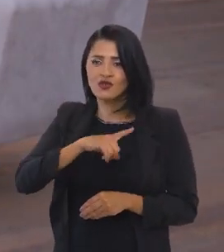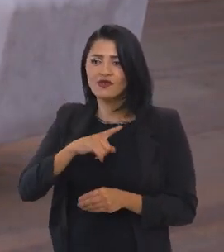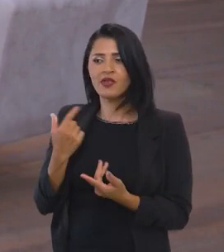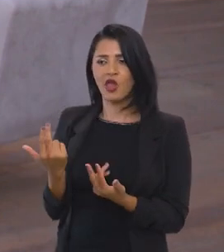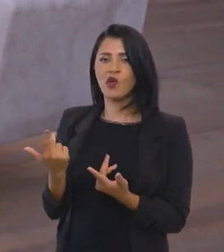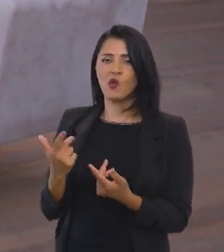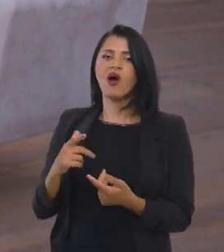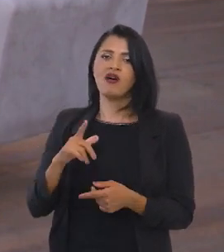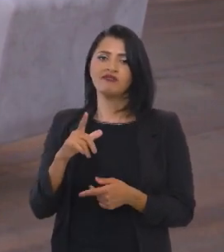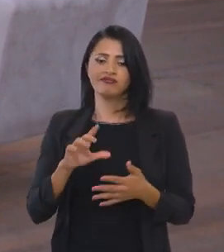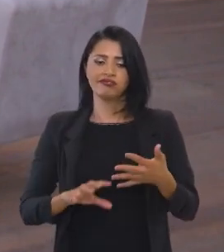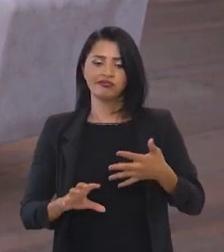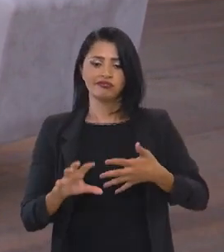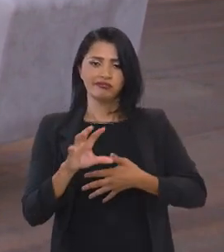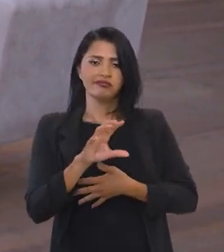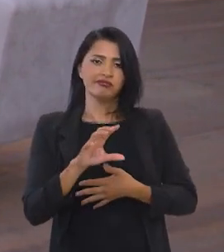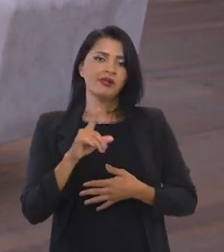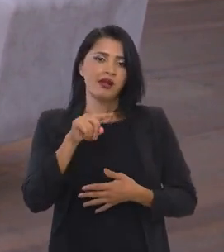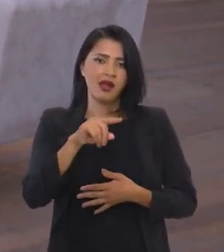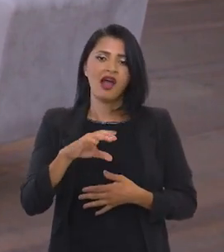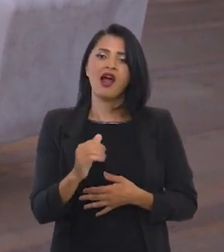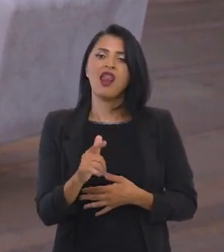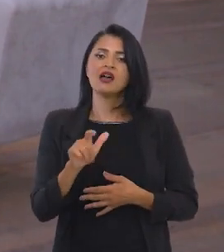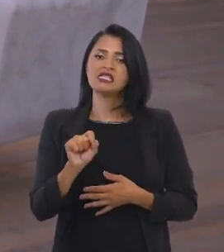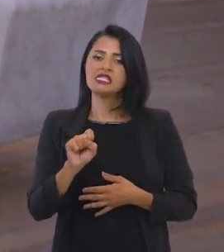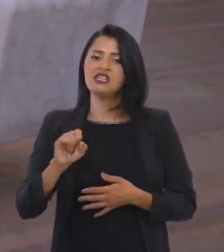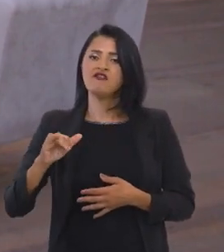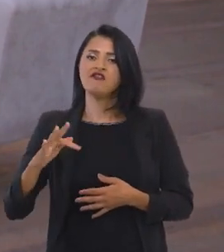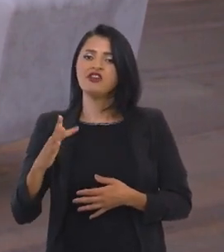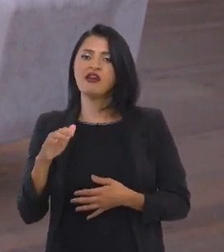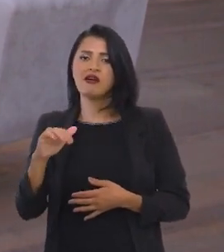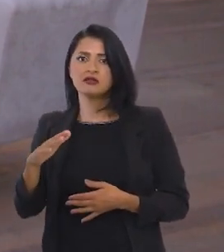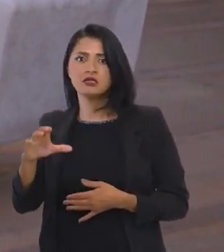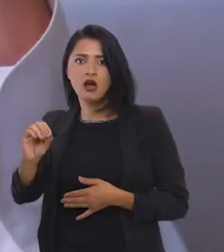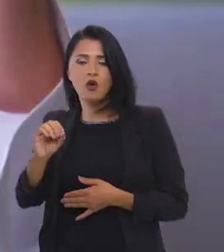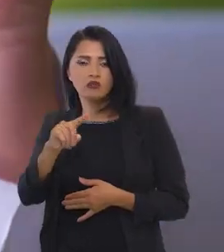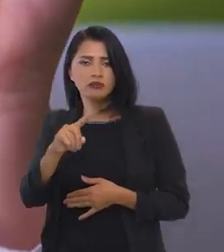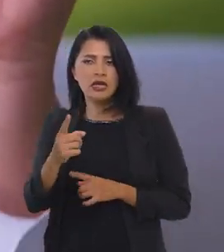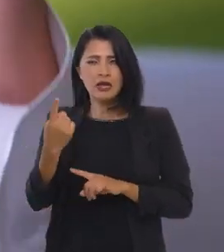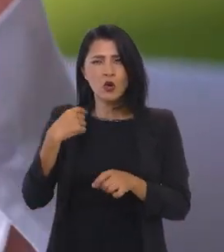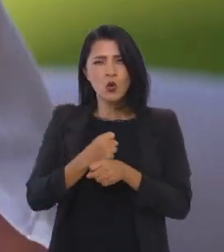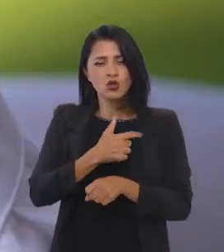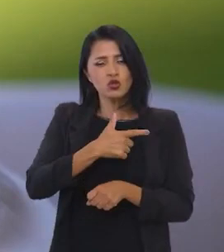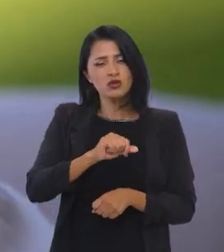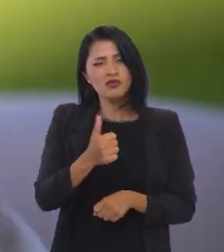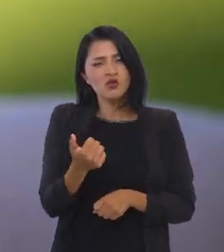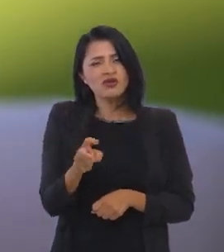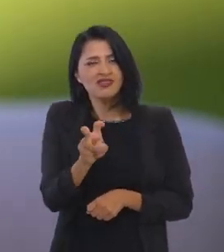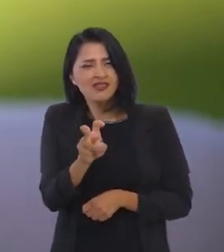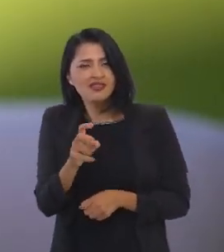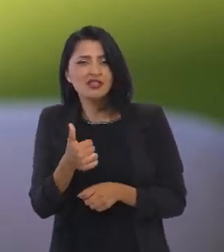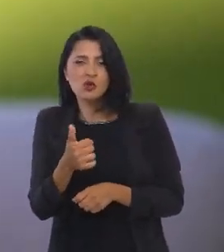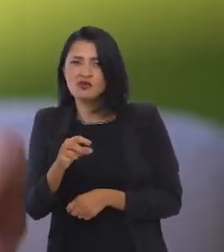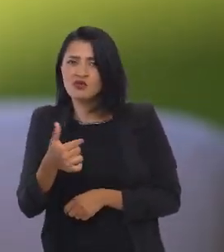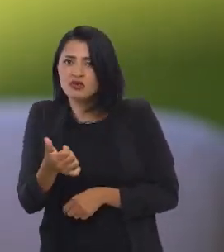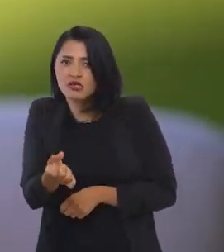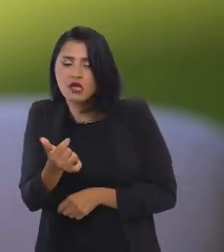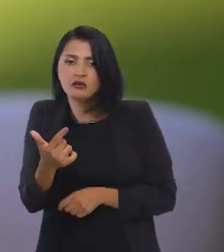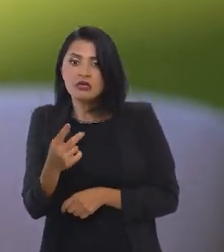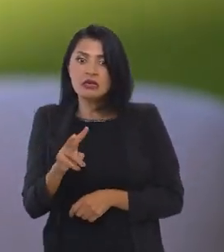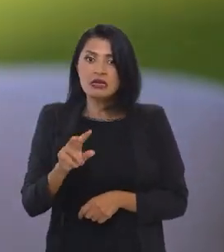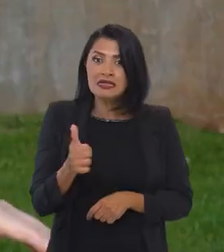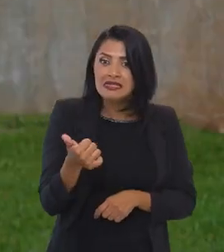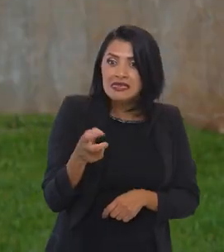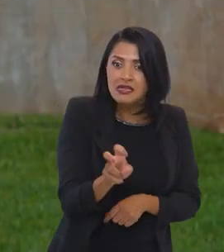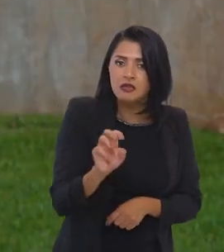exatamente essa expressão que a gente usa, a classificação, nós saímos de uma arrecadação em 2015 e 2016 de 15